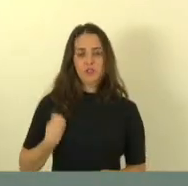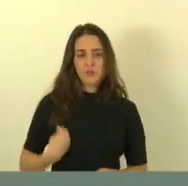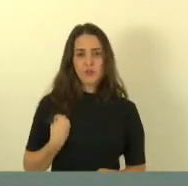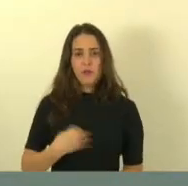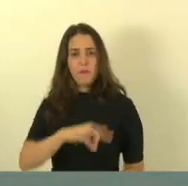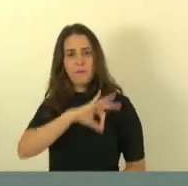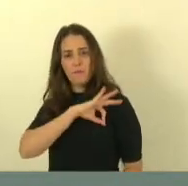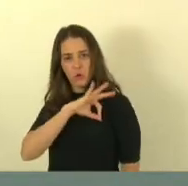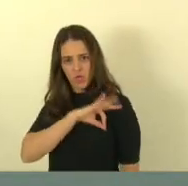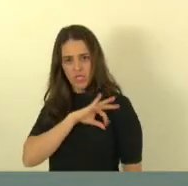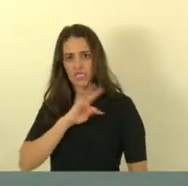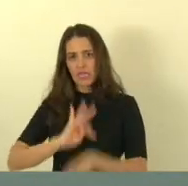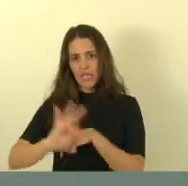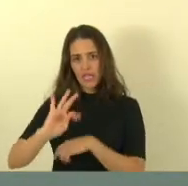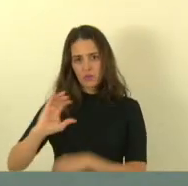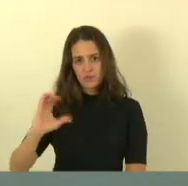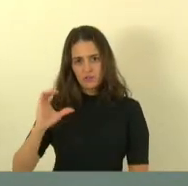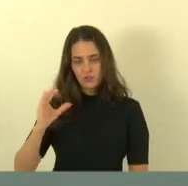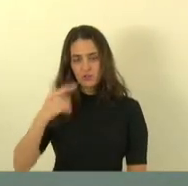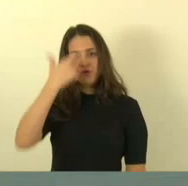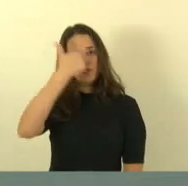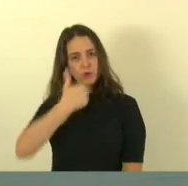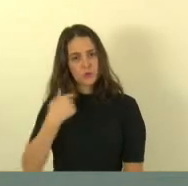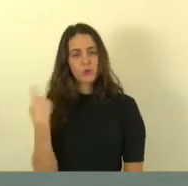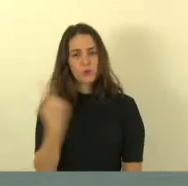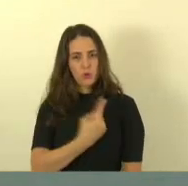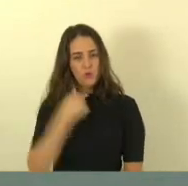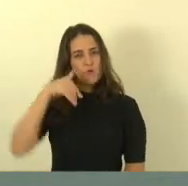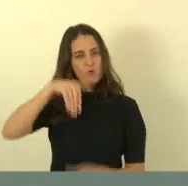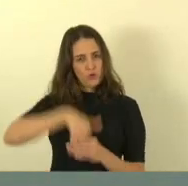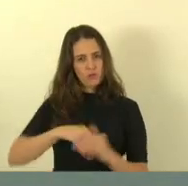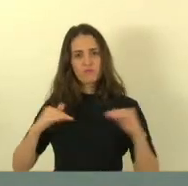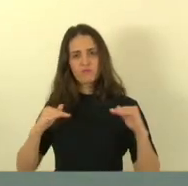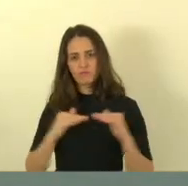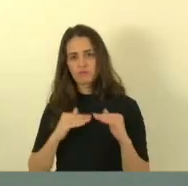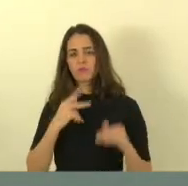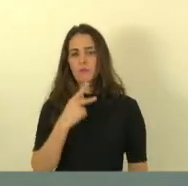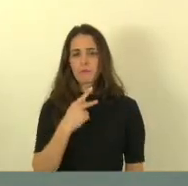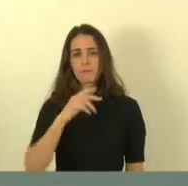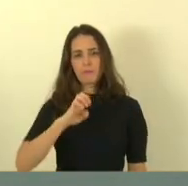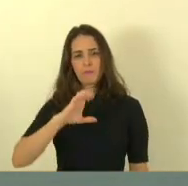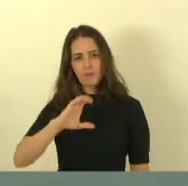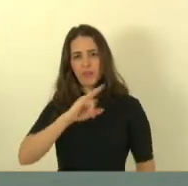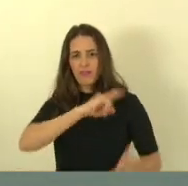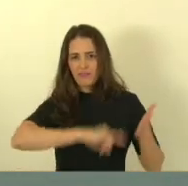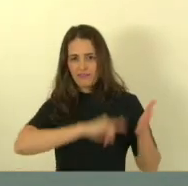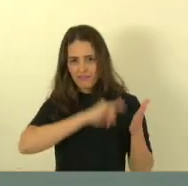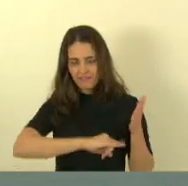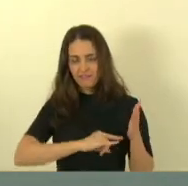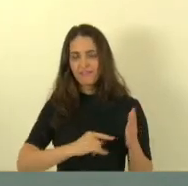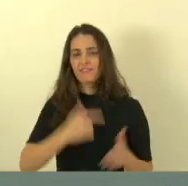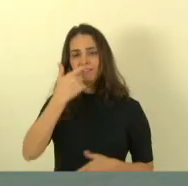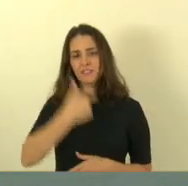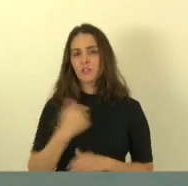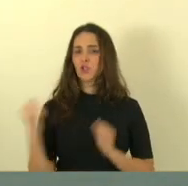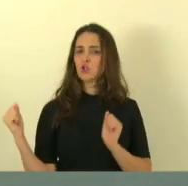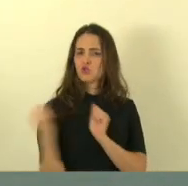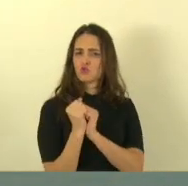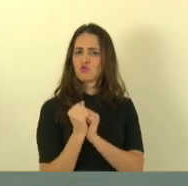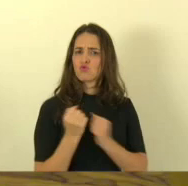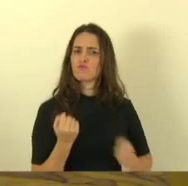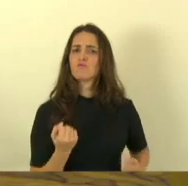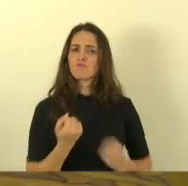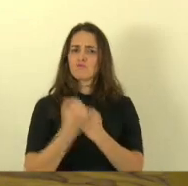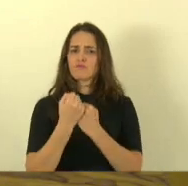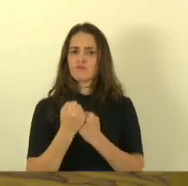respeitos, nós votamos aqui favoravelmente, deputado Danilo, pela PEC e nós estamos ao lado de vocês nessa luta,